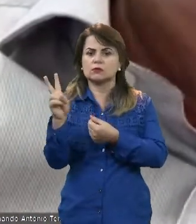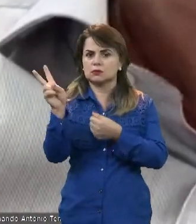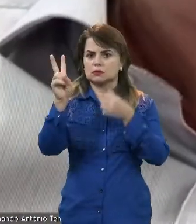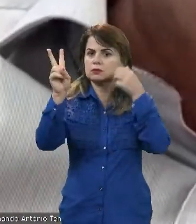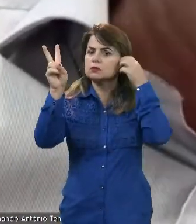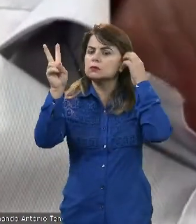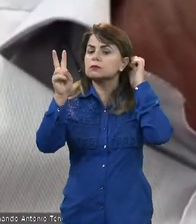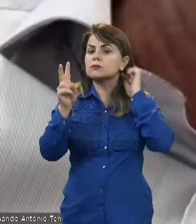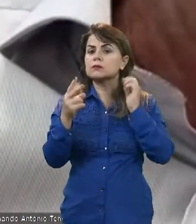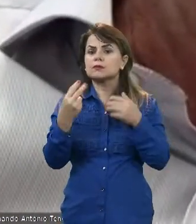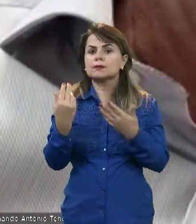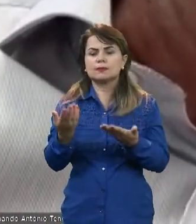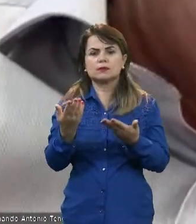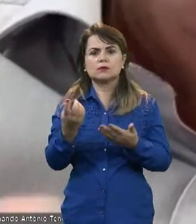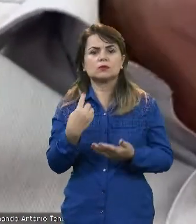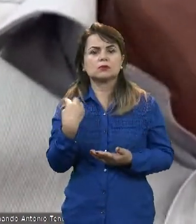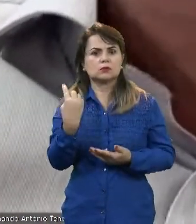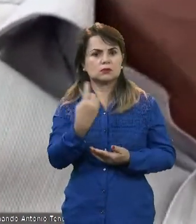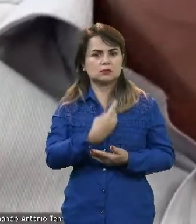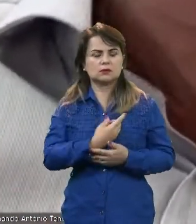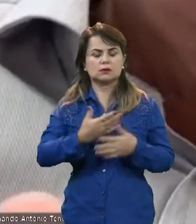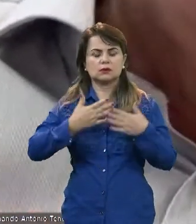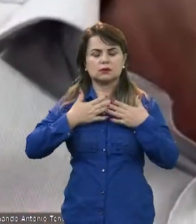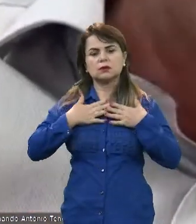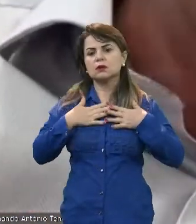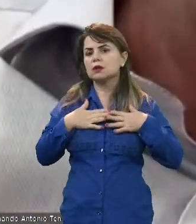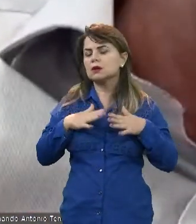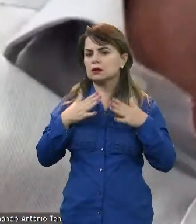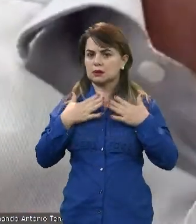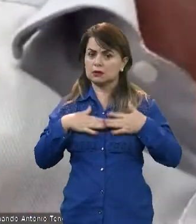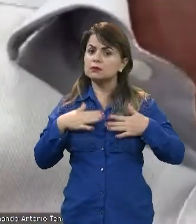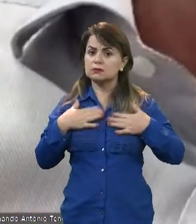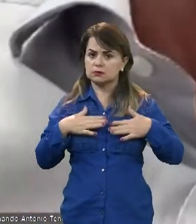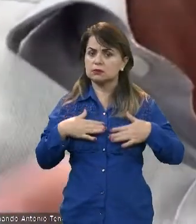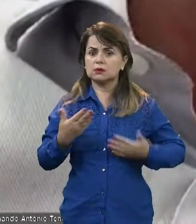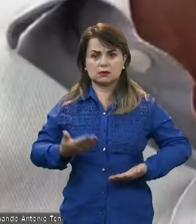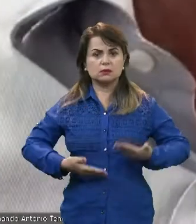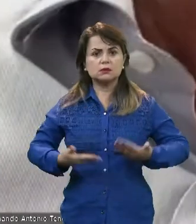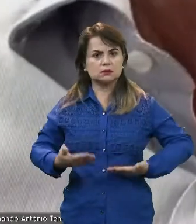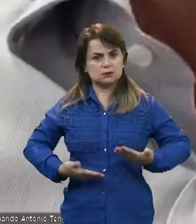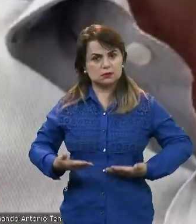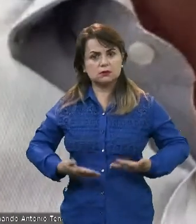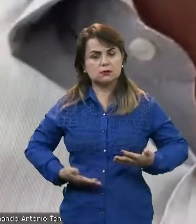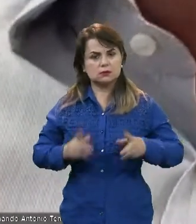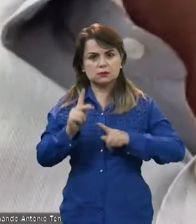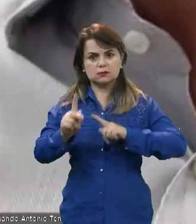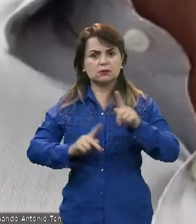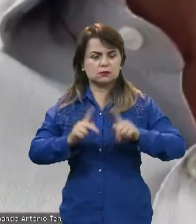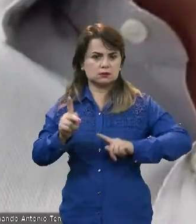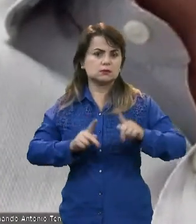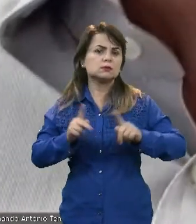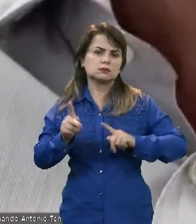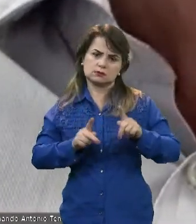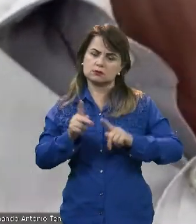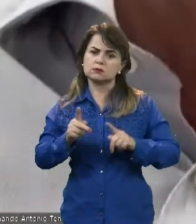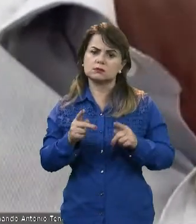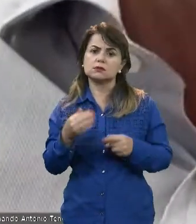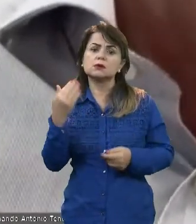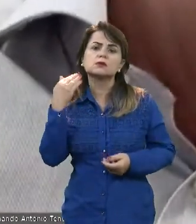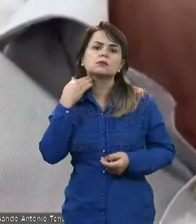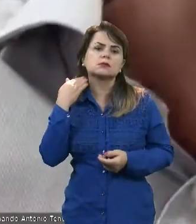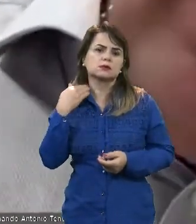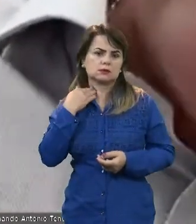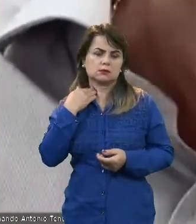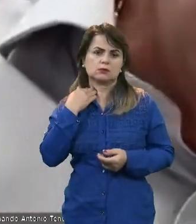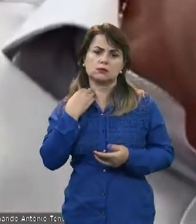absolutamente tranquilos para atender todo o servidor. Nós somos o banco que realizamos a folha